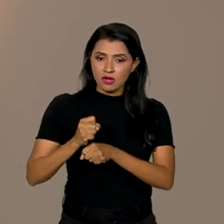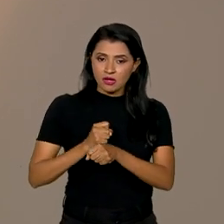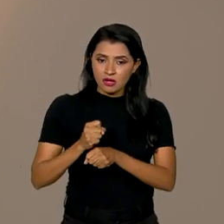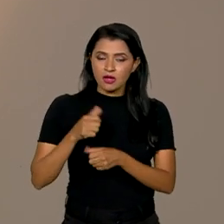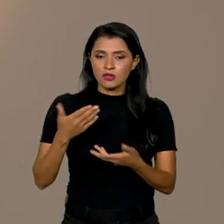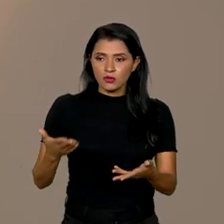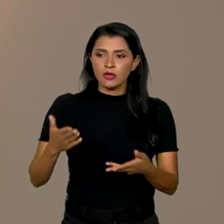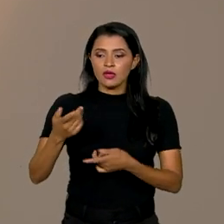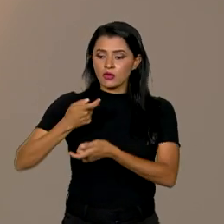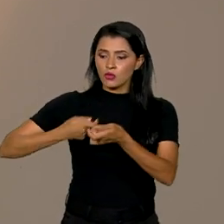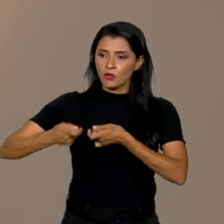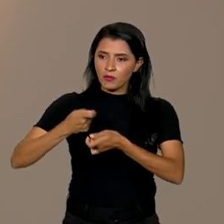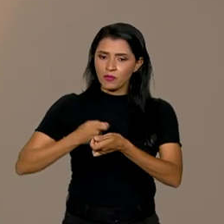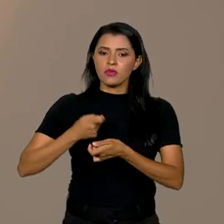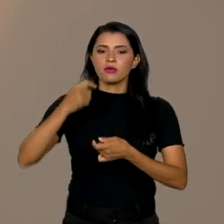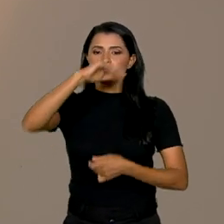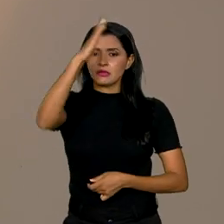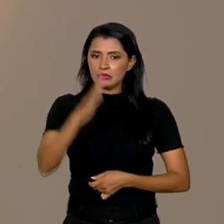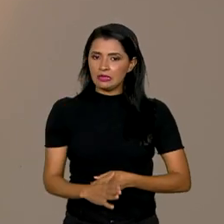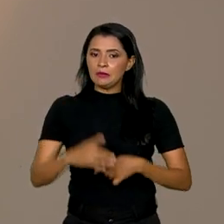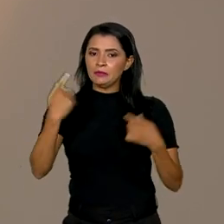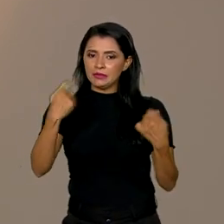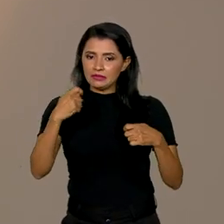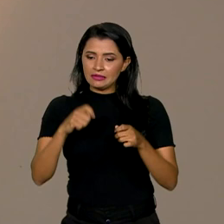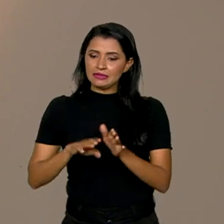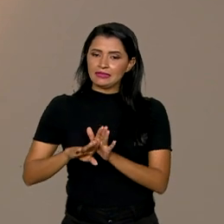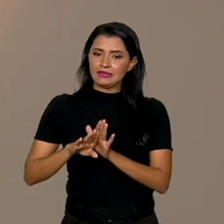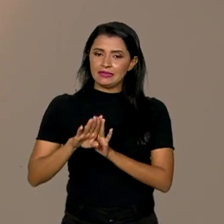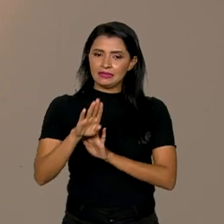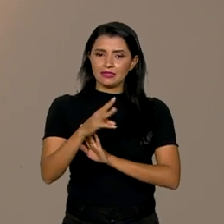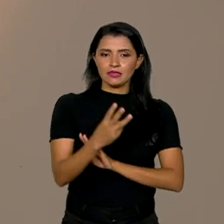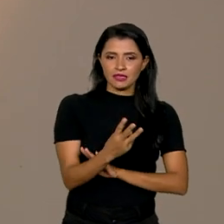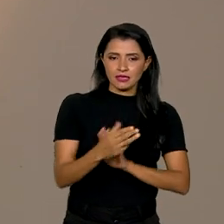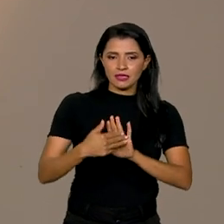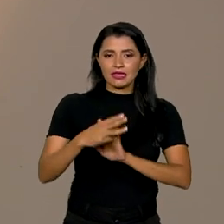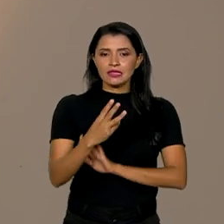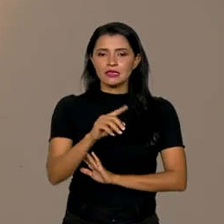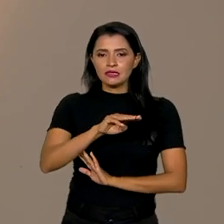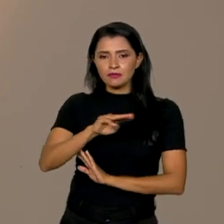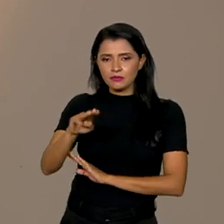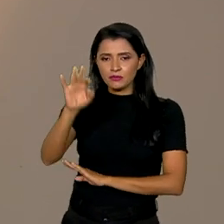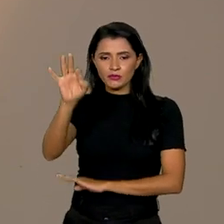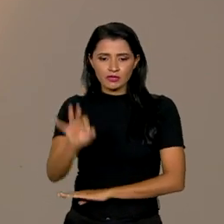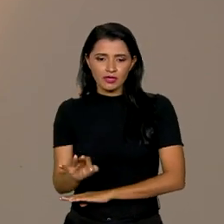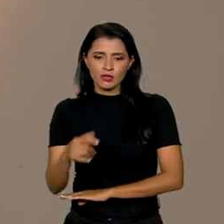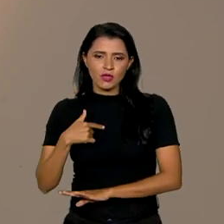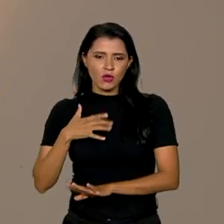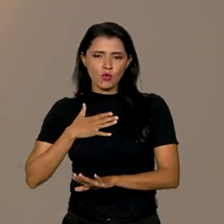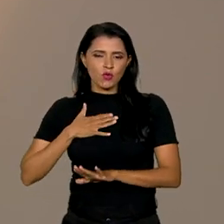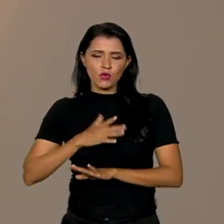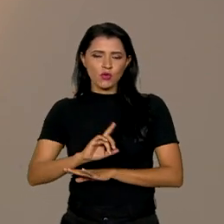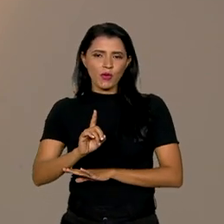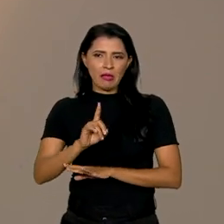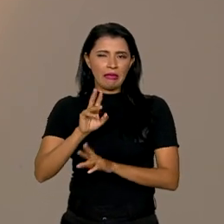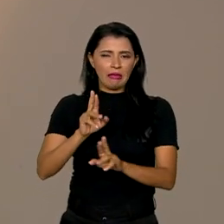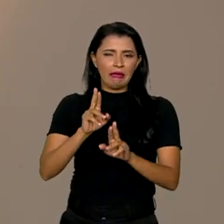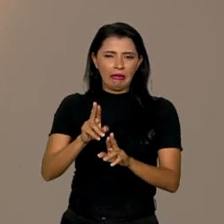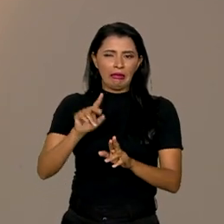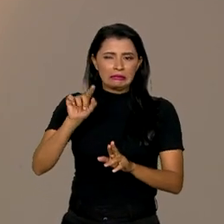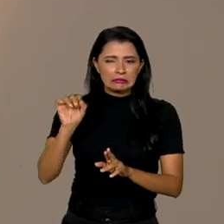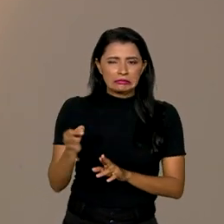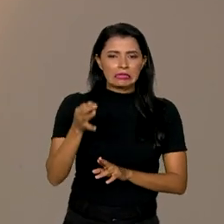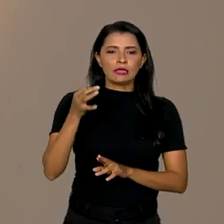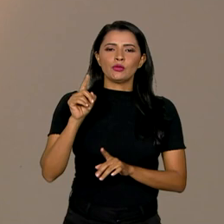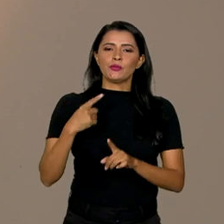dizer, a economia brasileira deve crescer entre 3% a 3,5%. Eu não gosto de fazer previsão pontual,